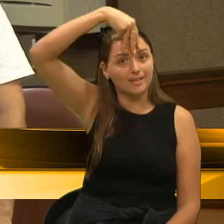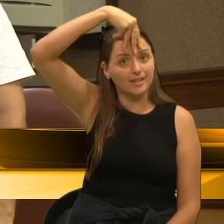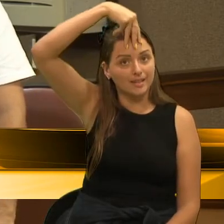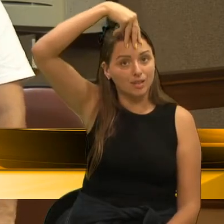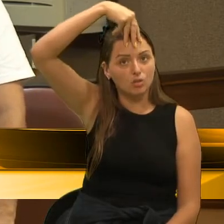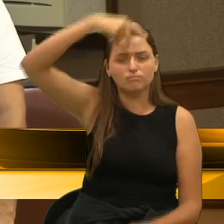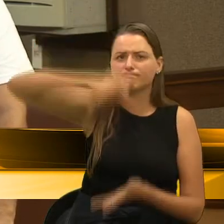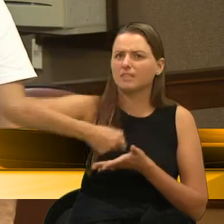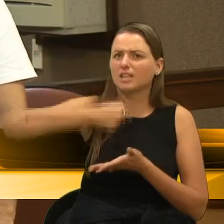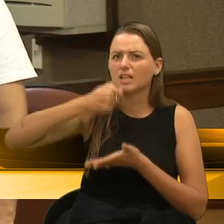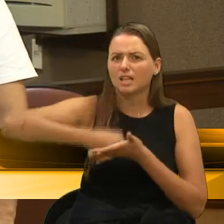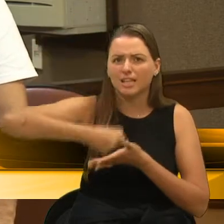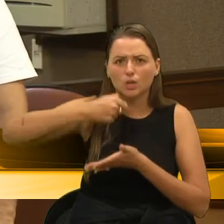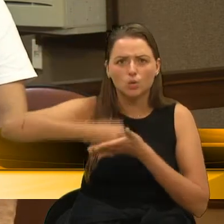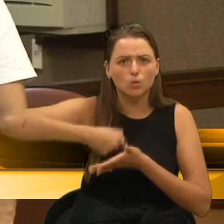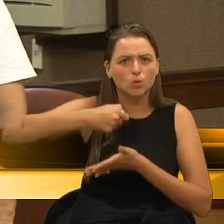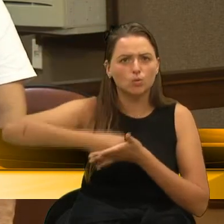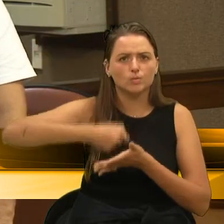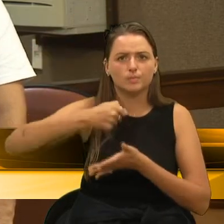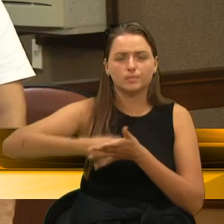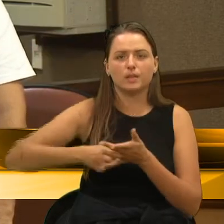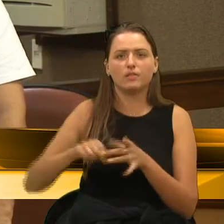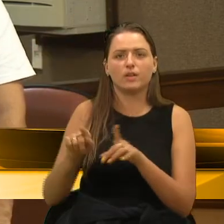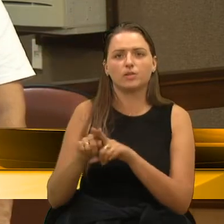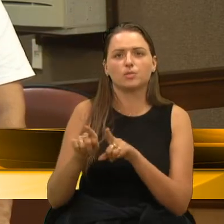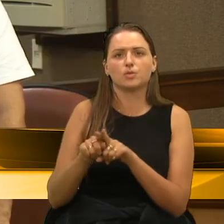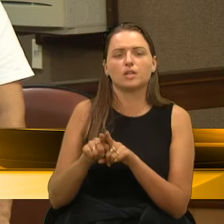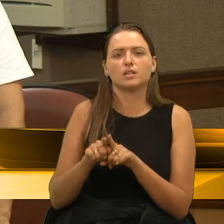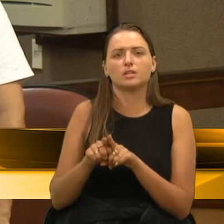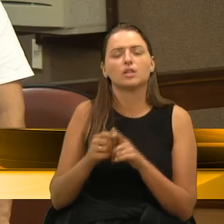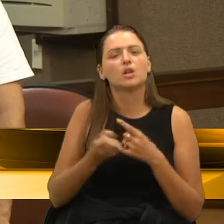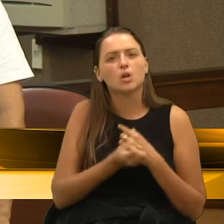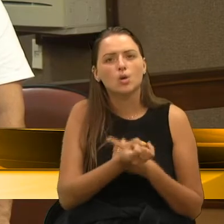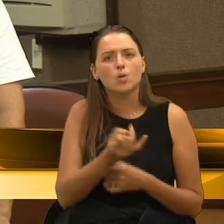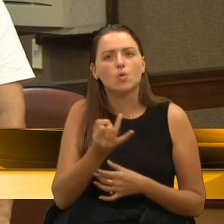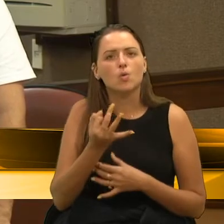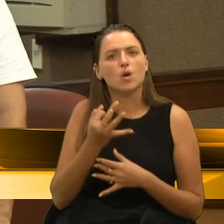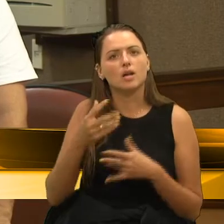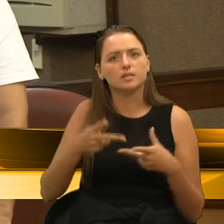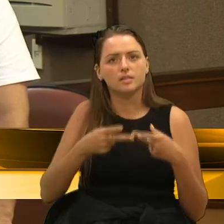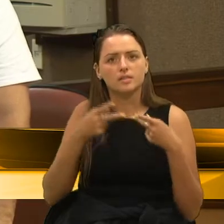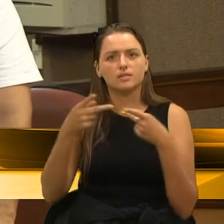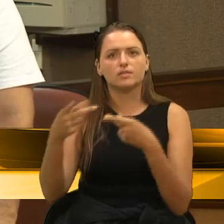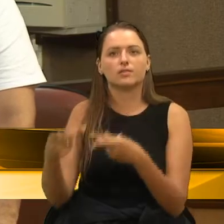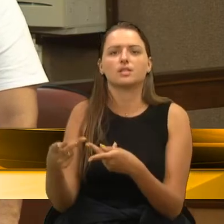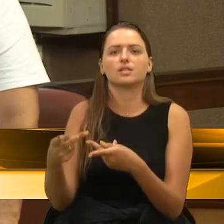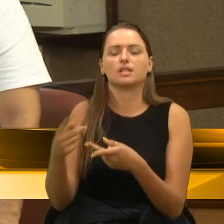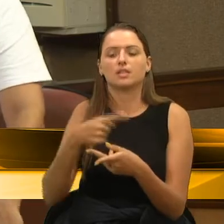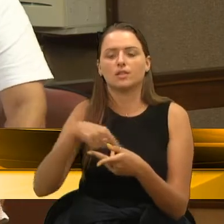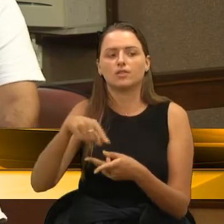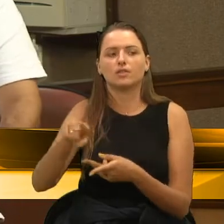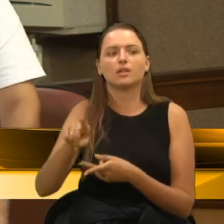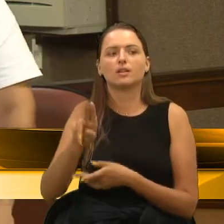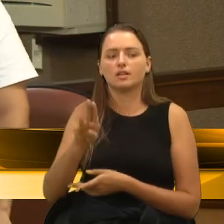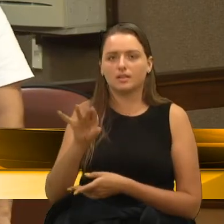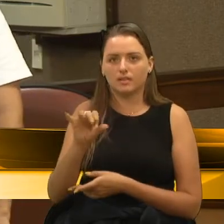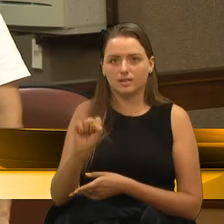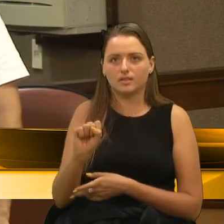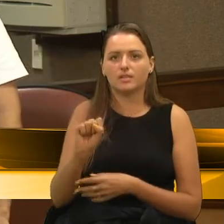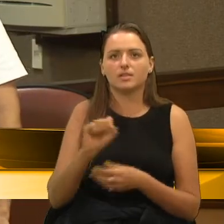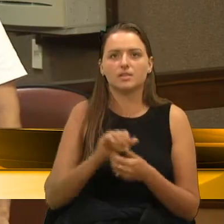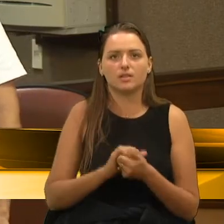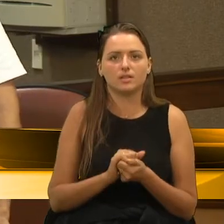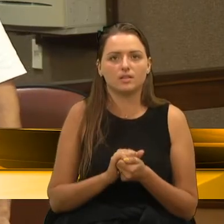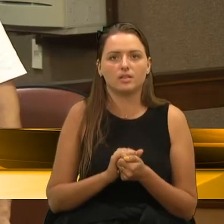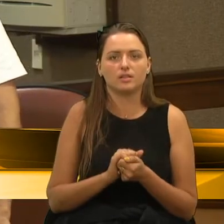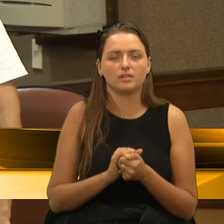batalhador pela UBS de Ana Rec. Quantas visitas, vereador Renato Oliveira, nós fomos lá naquela UBS de Ana Rec por causa do vereador Kiko